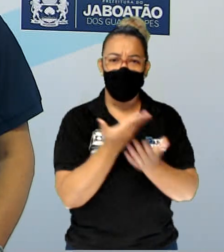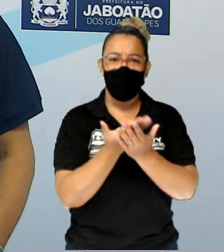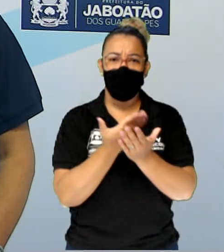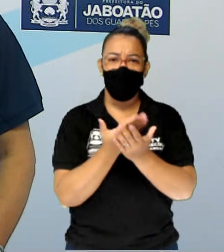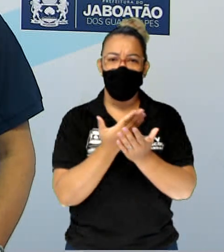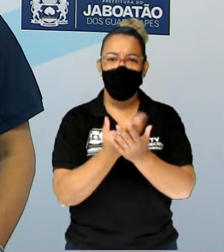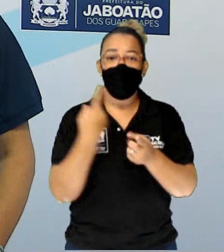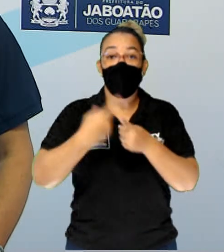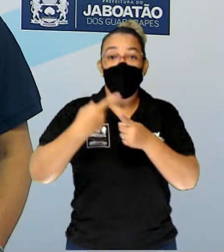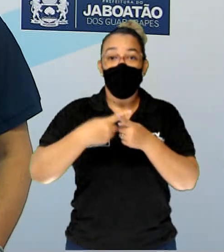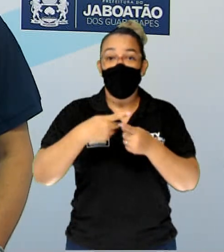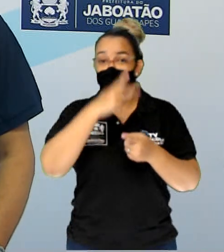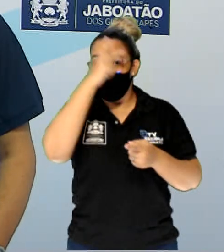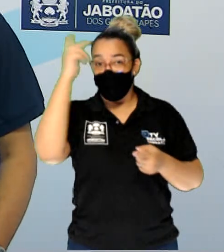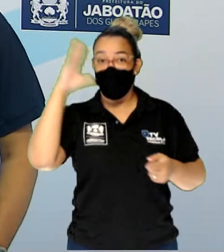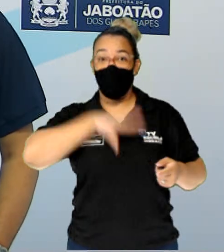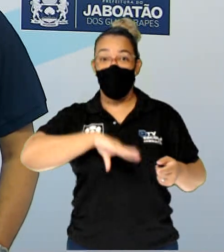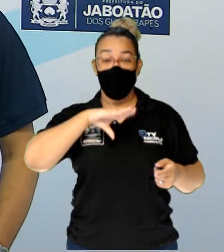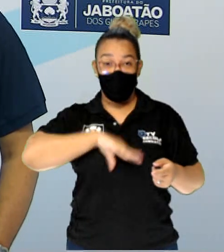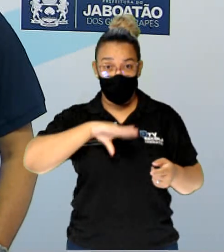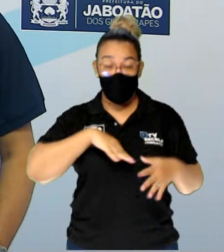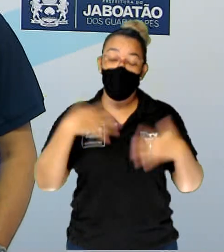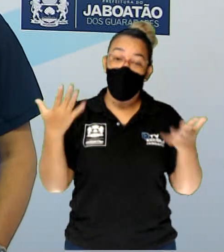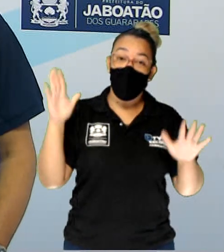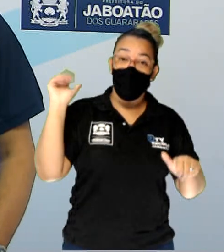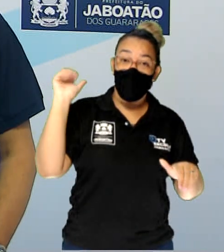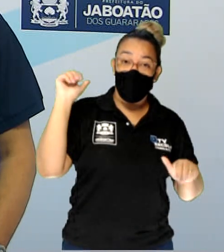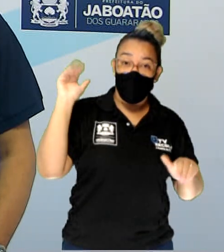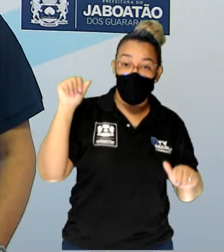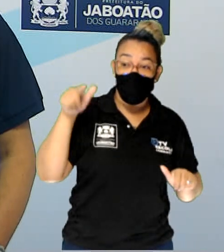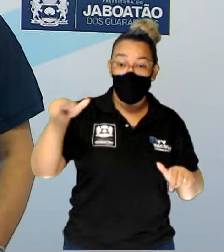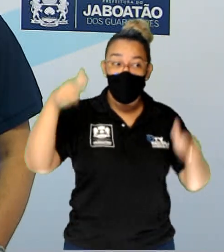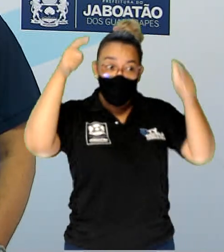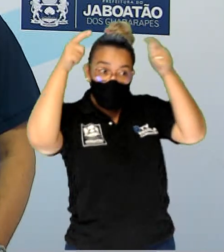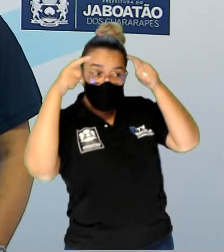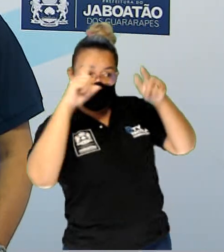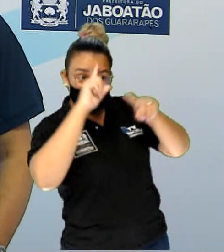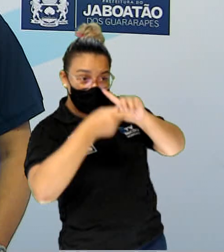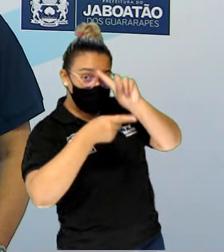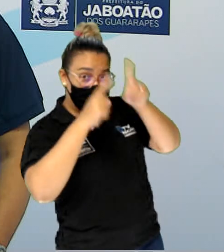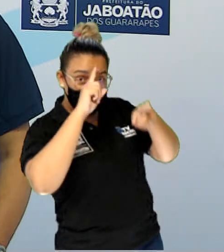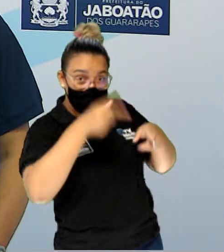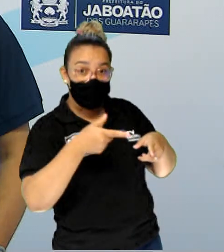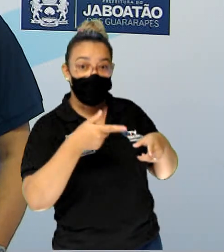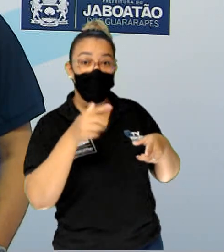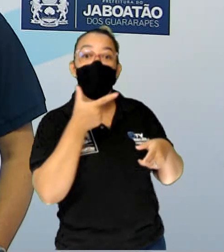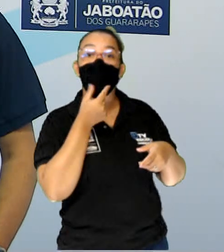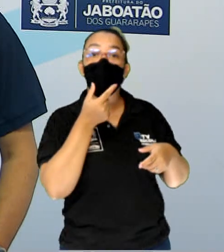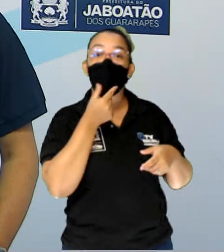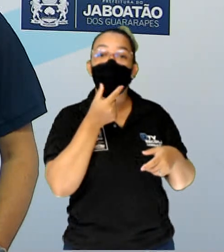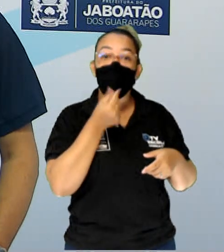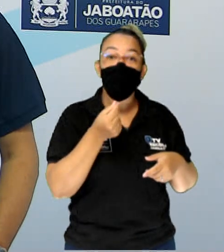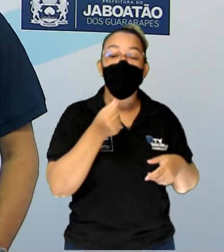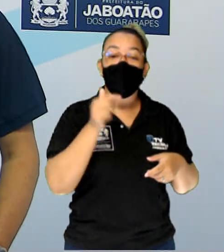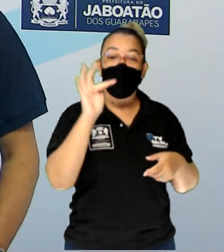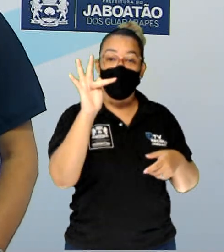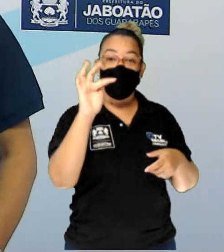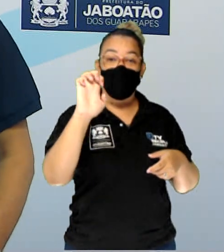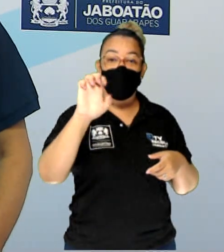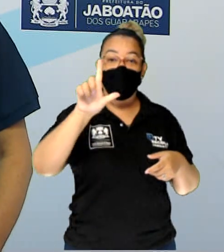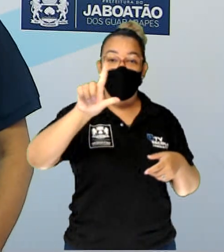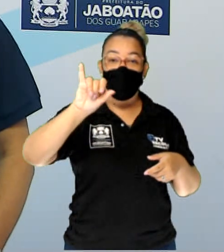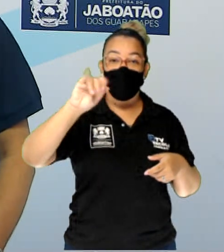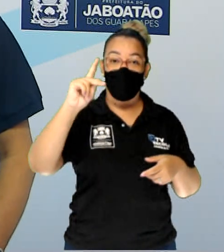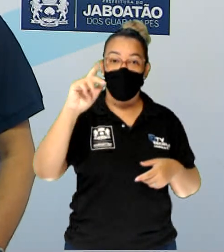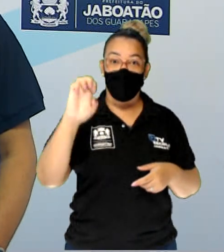dominados pelo mesmo reino, Felipe II, que é a União Ibérica. Então, essa linha do tratado de Tordesilhas, ela desaparece durante esse período, porque era o mesmo